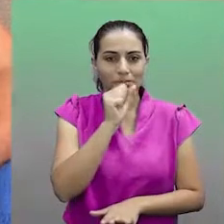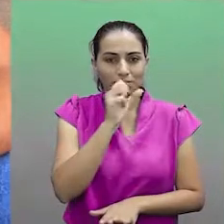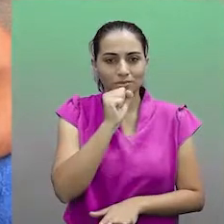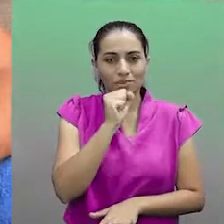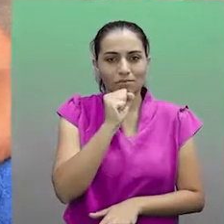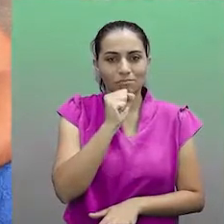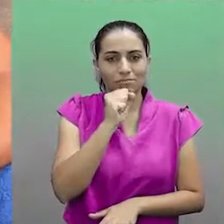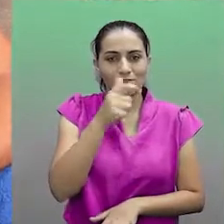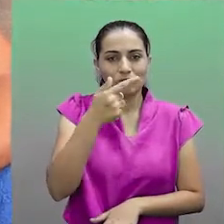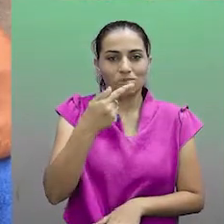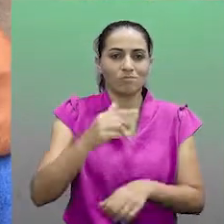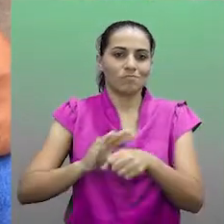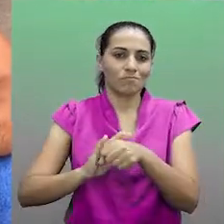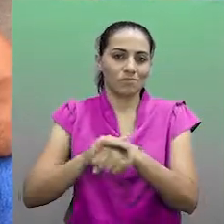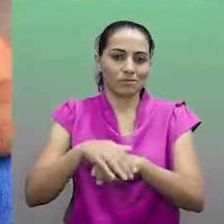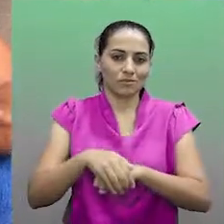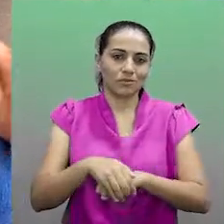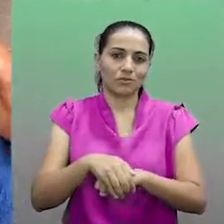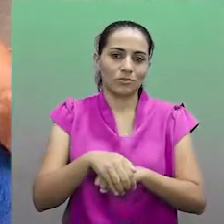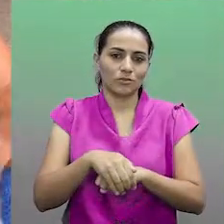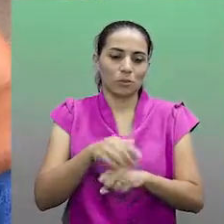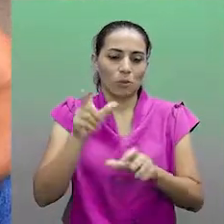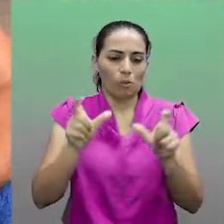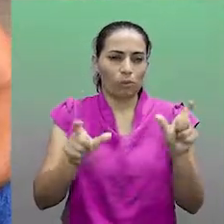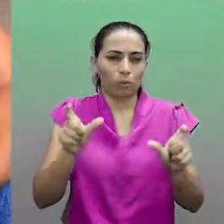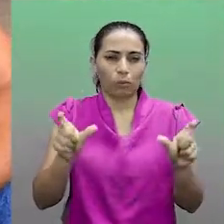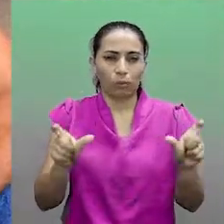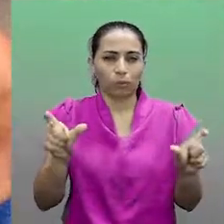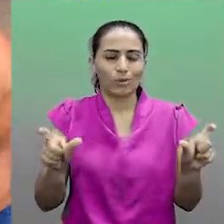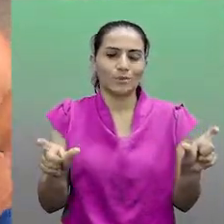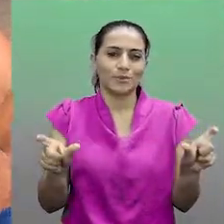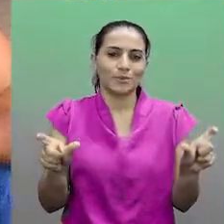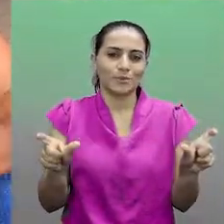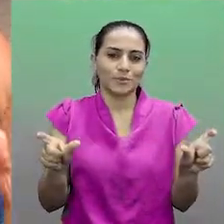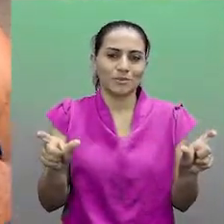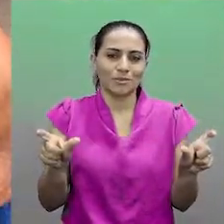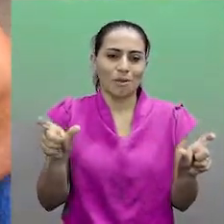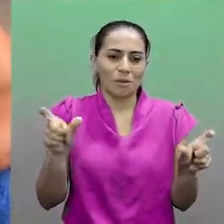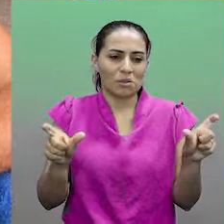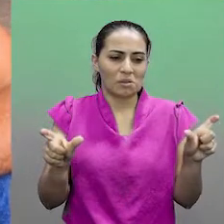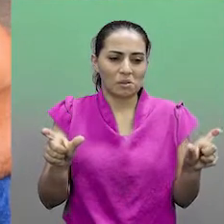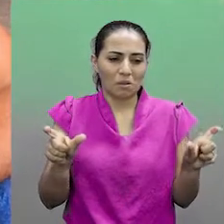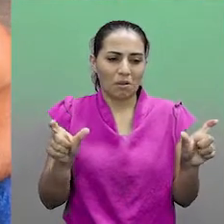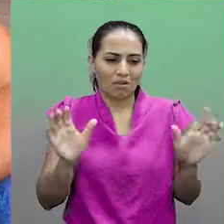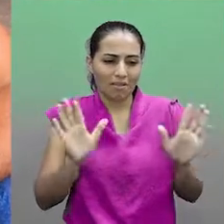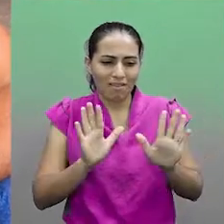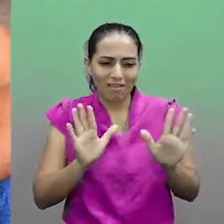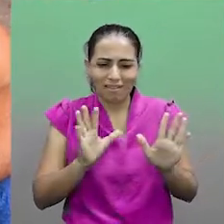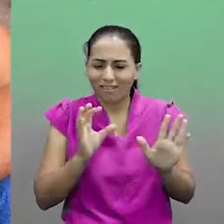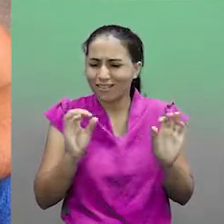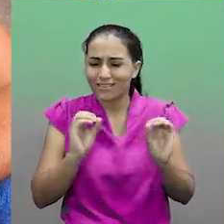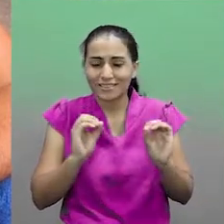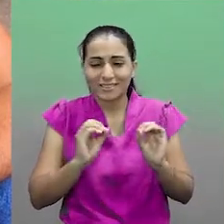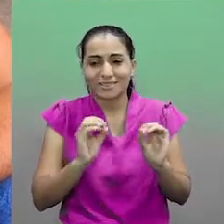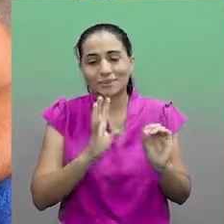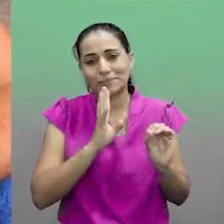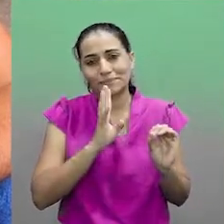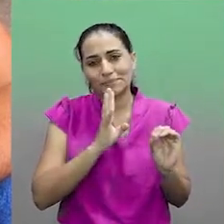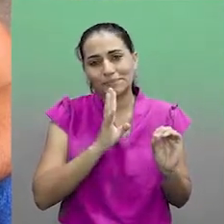7 horas da noite, no meio de muitas pessoas, muita gente desconhecida no estado de Rondônia,